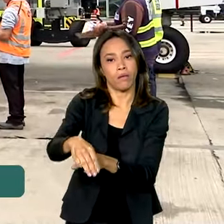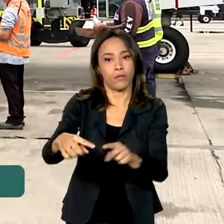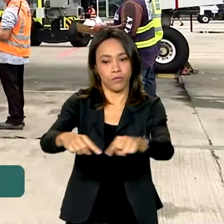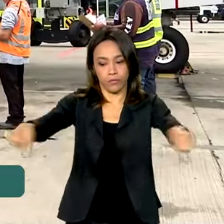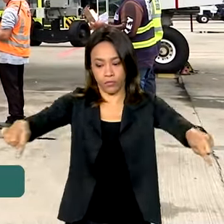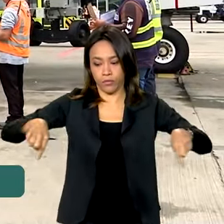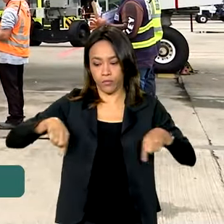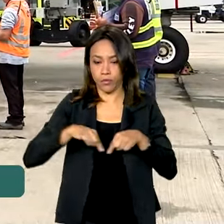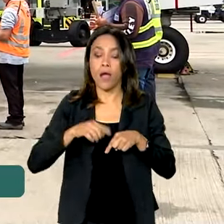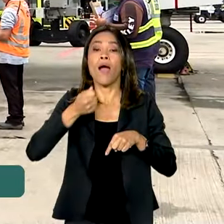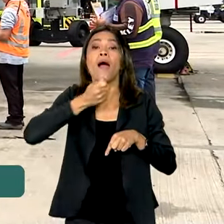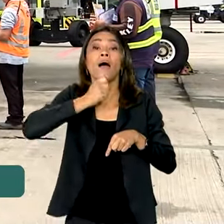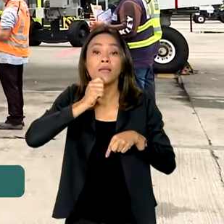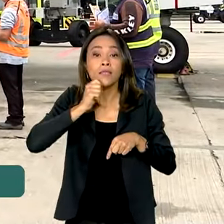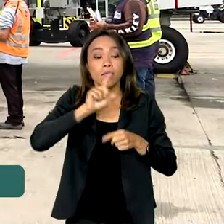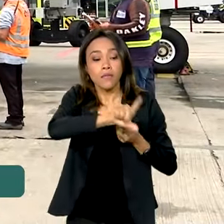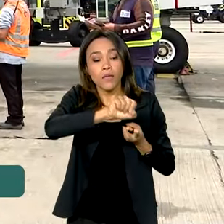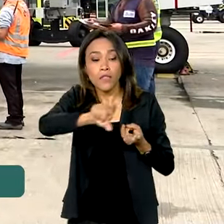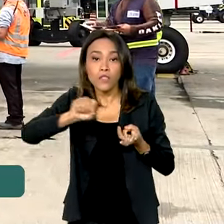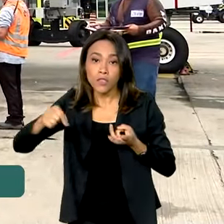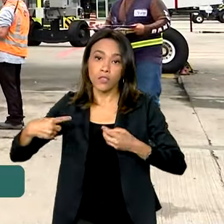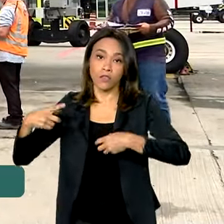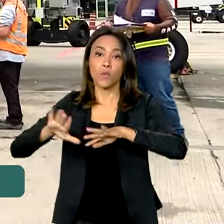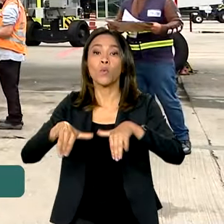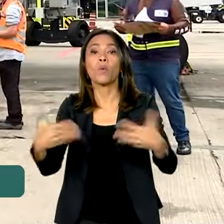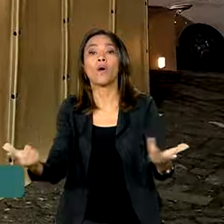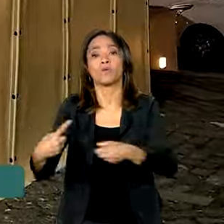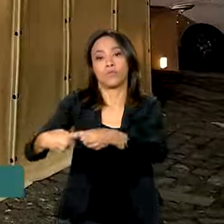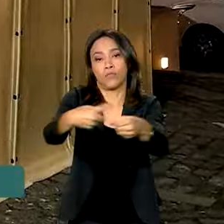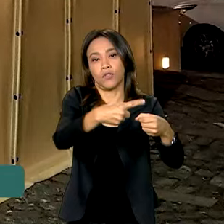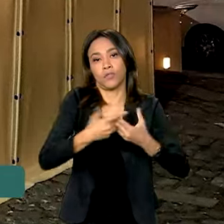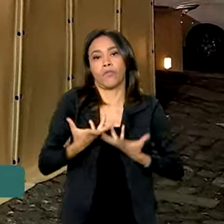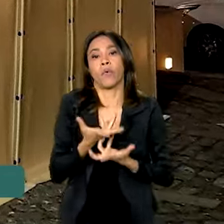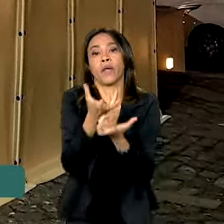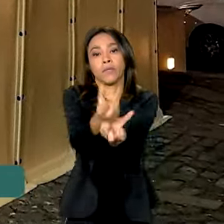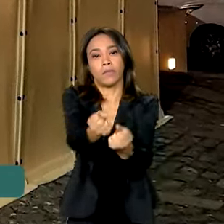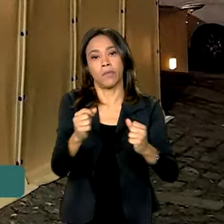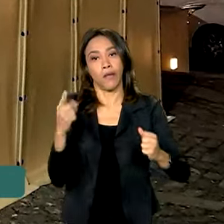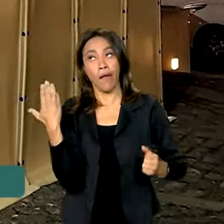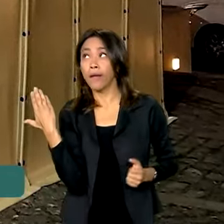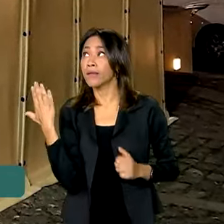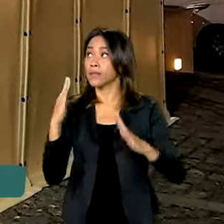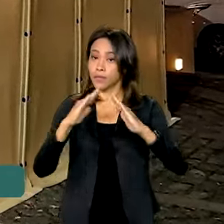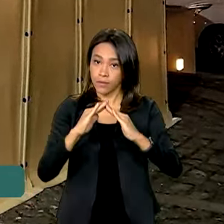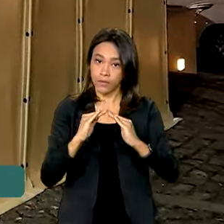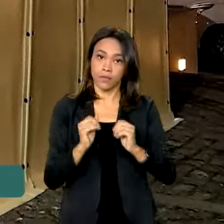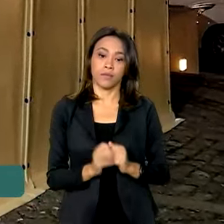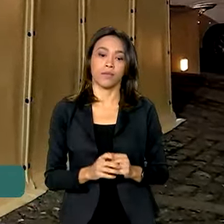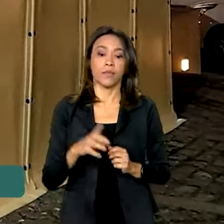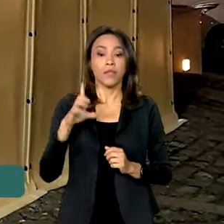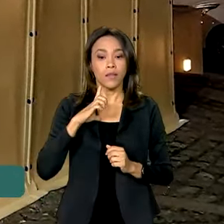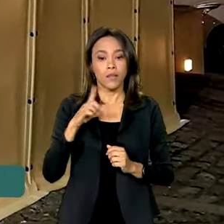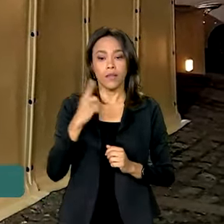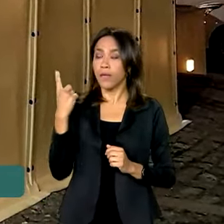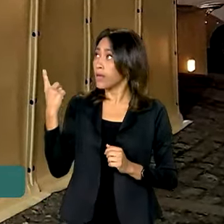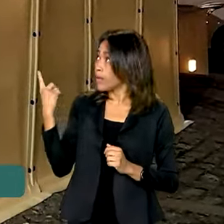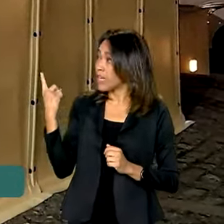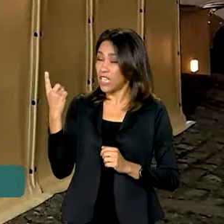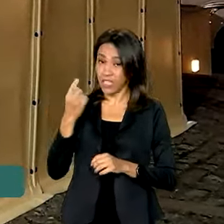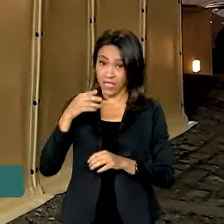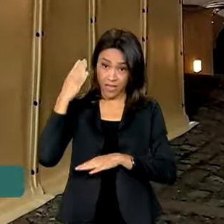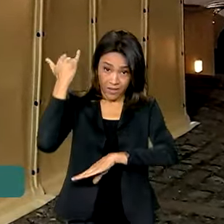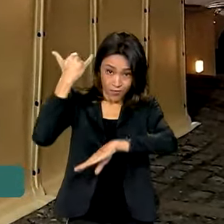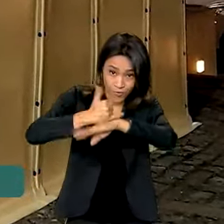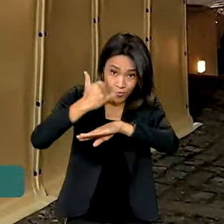definidos os municípios que receberão as casas. Cada unidade consiste em uma estrutura de aço